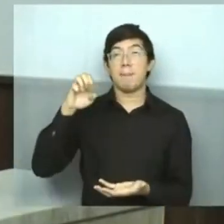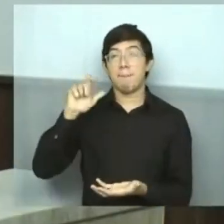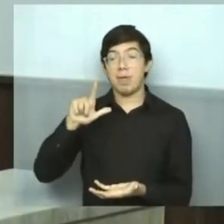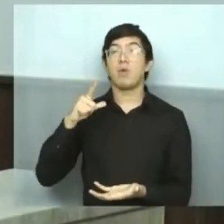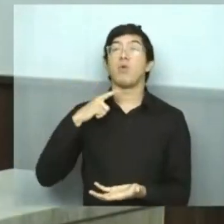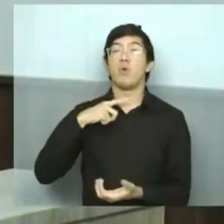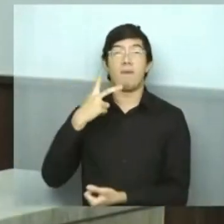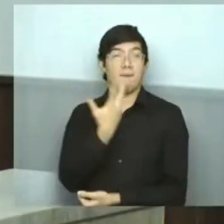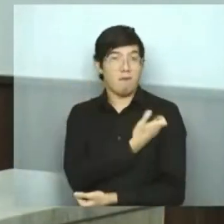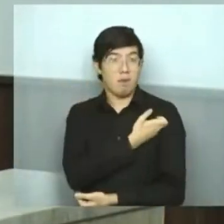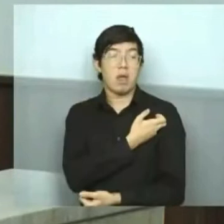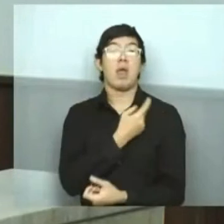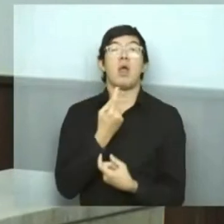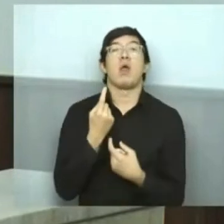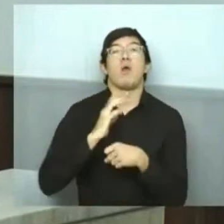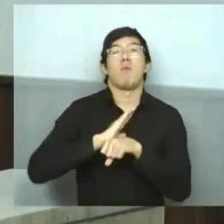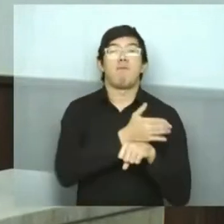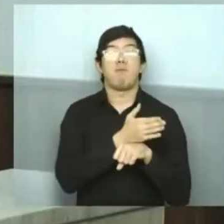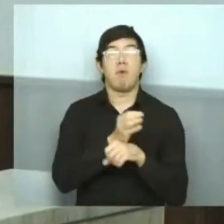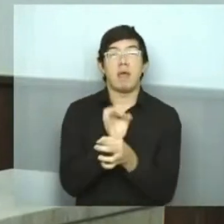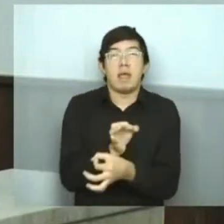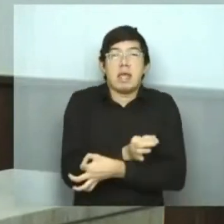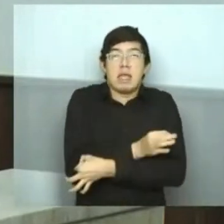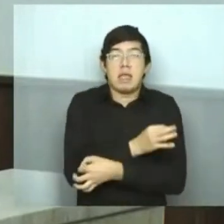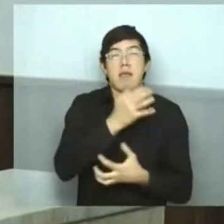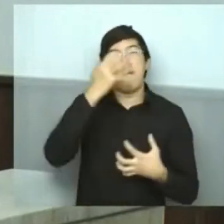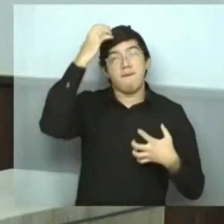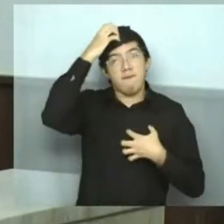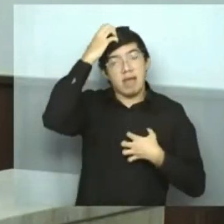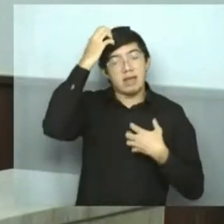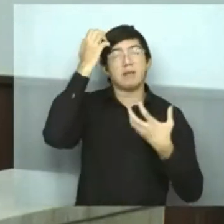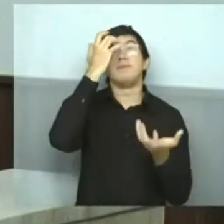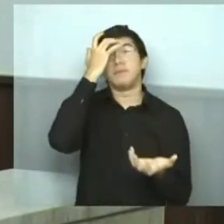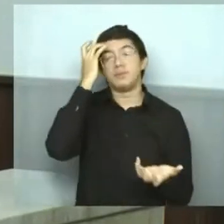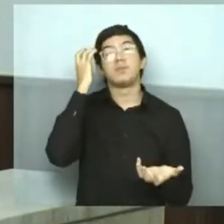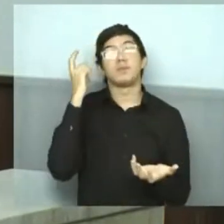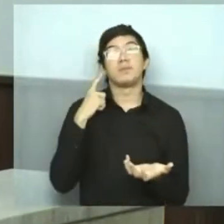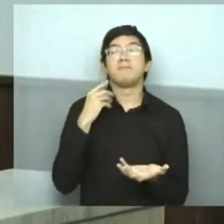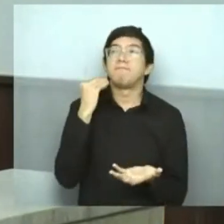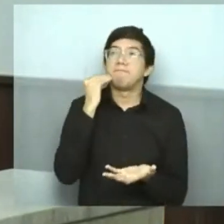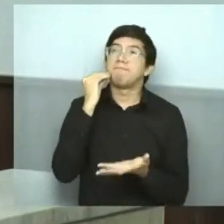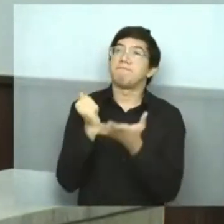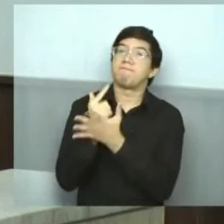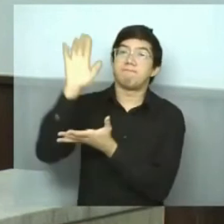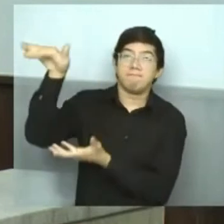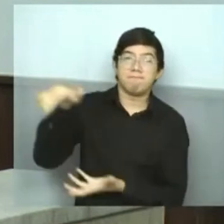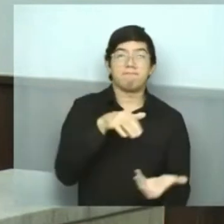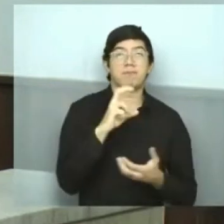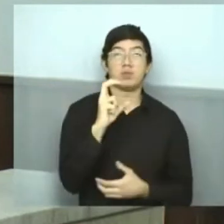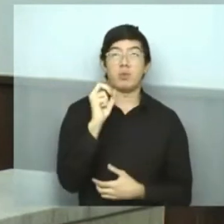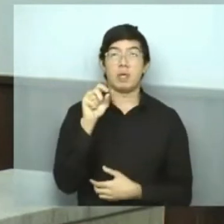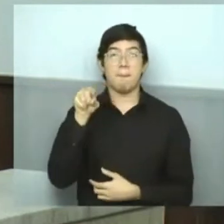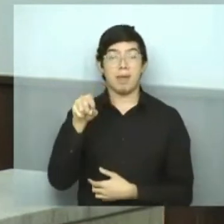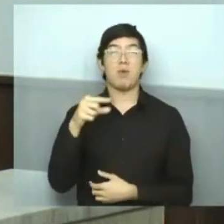tinha essa ratificação e, por isso, a vacina não estava disponível. E essas 50 mil doses serão utilizadas aos